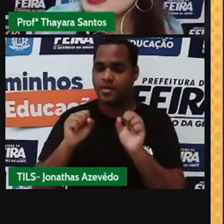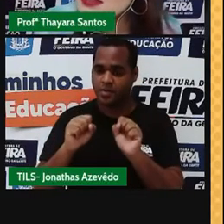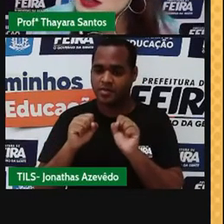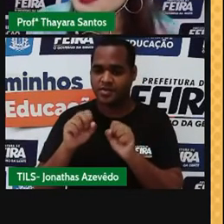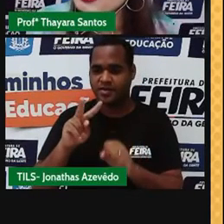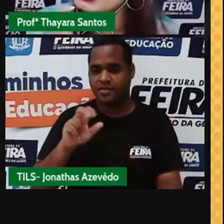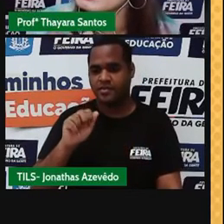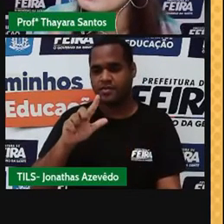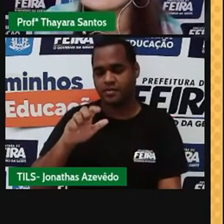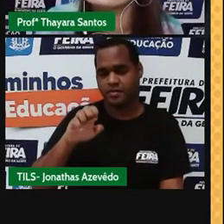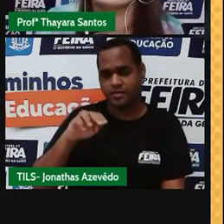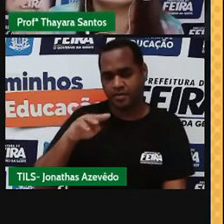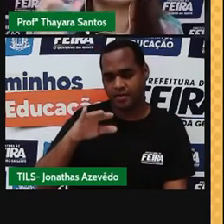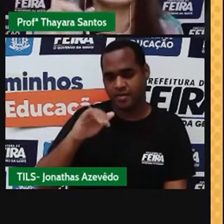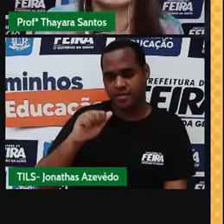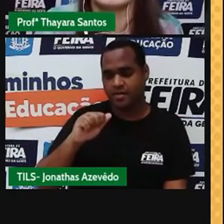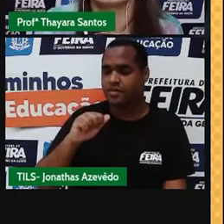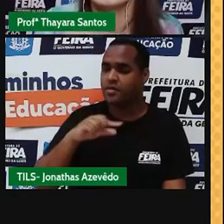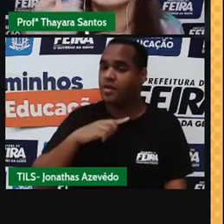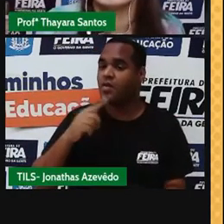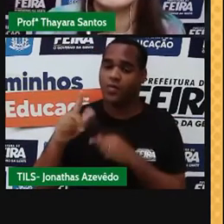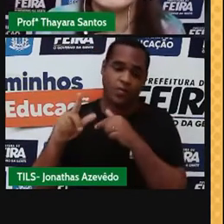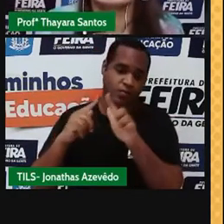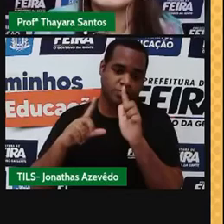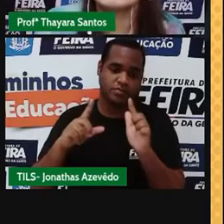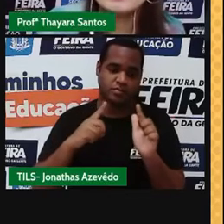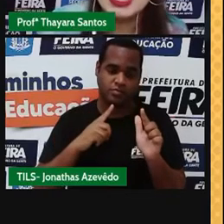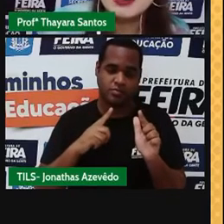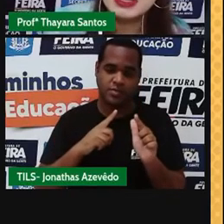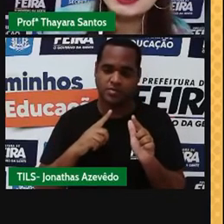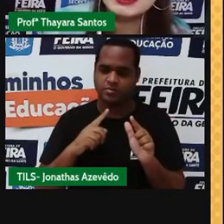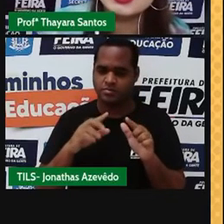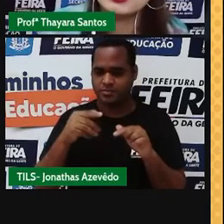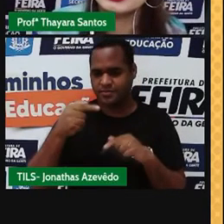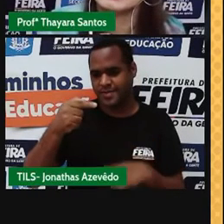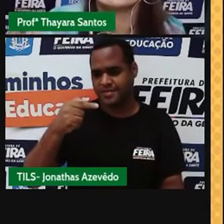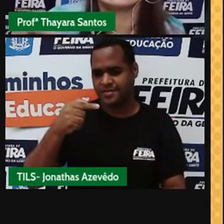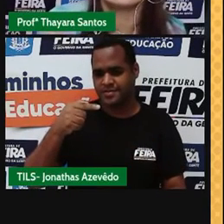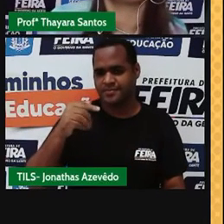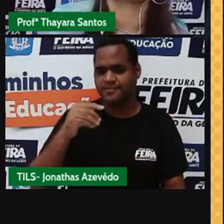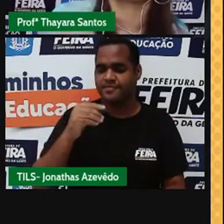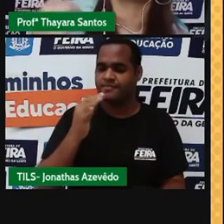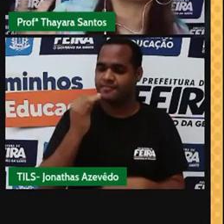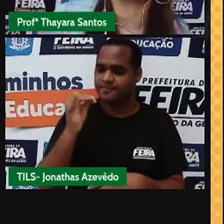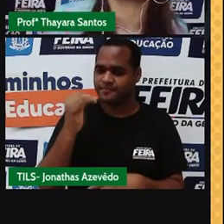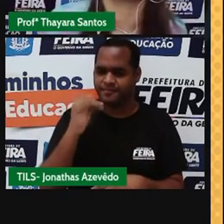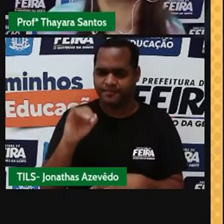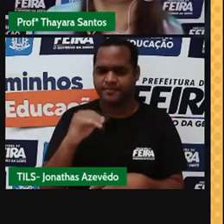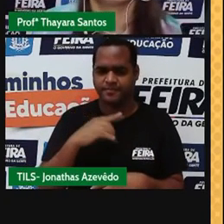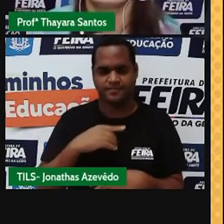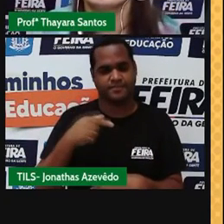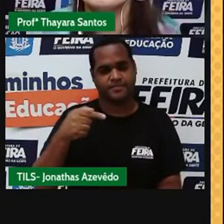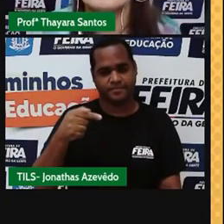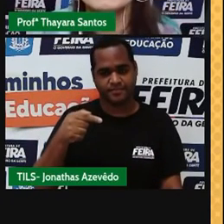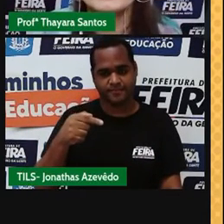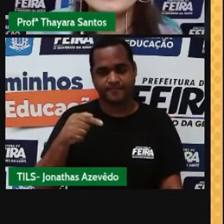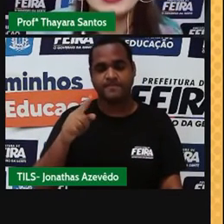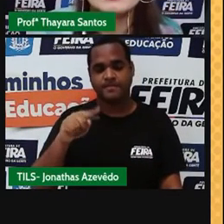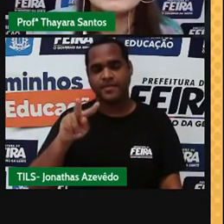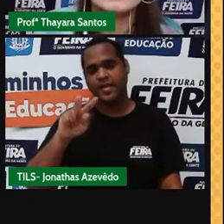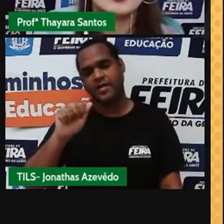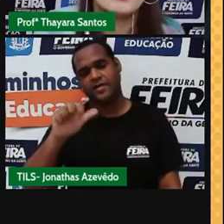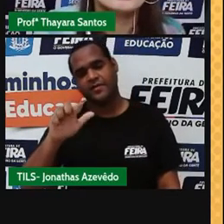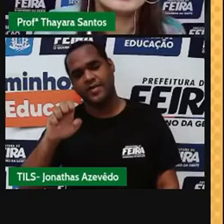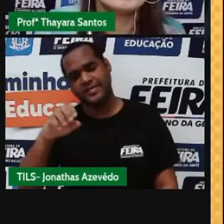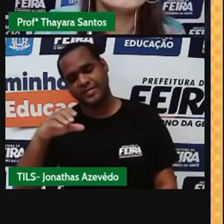de valência, porque ela é a última. E os que tem até a sétima camada eletrônica, então a sétima vai ser a camada de